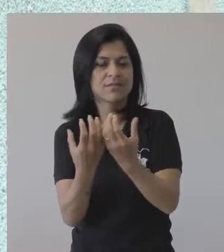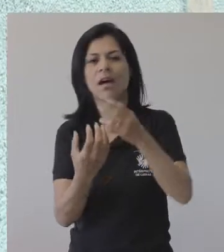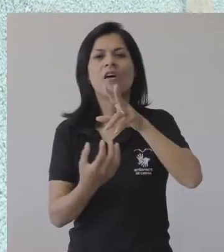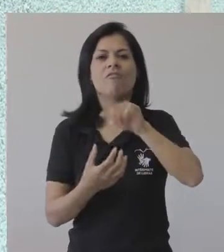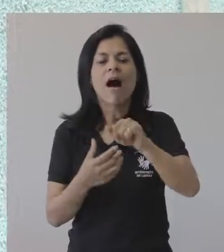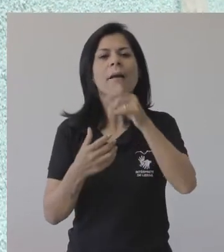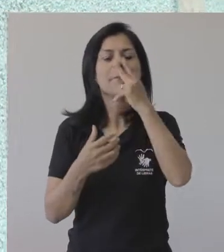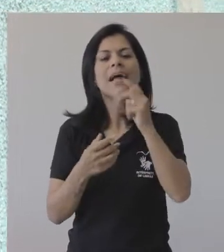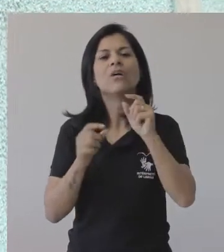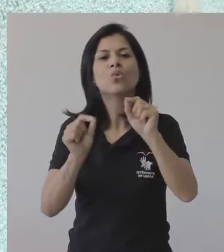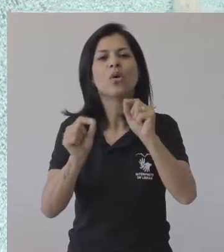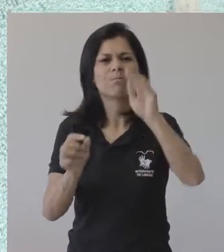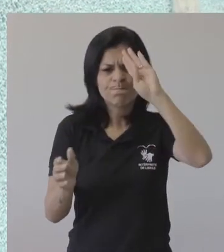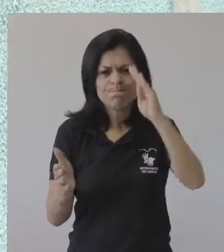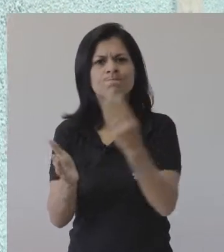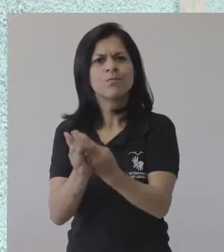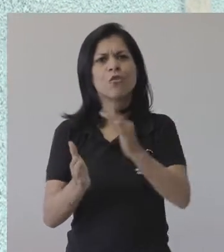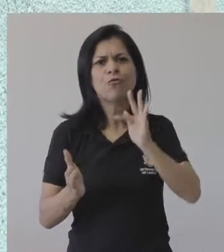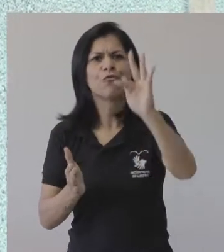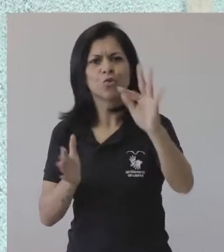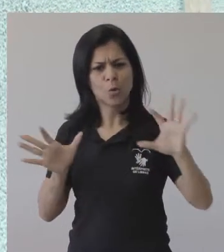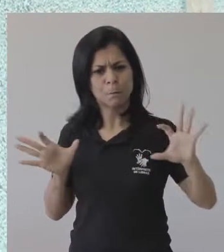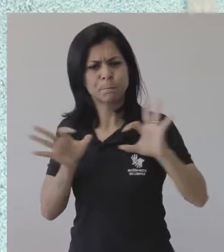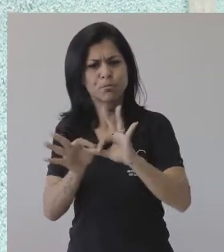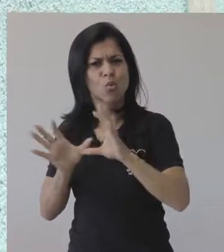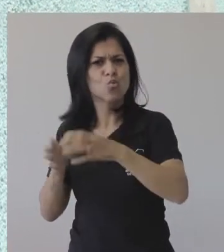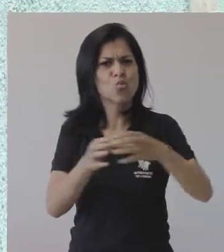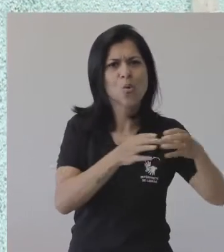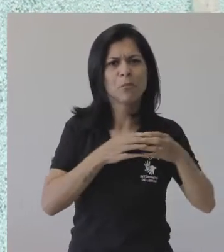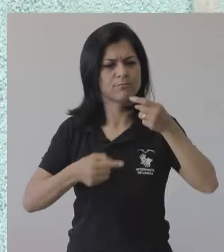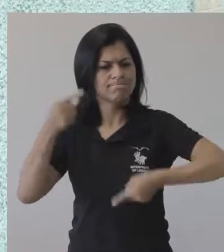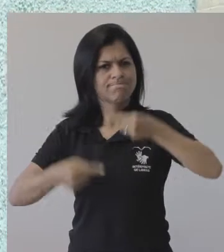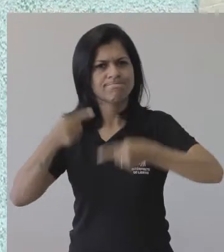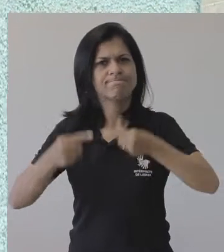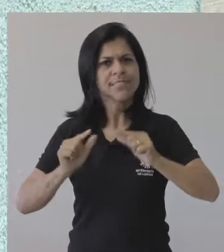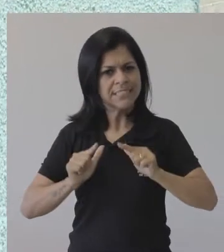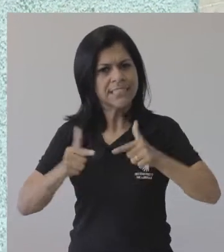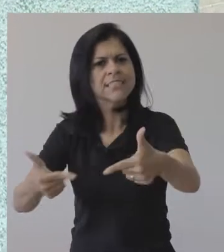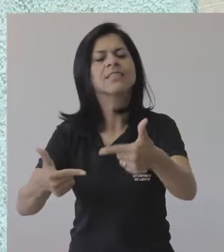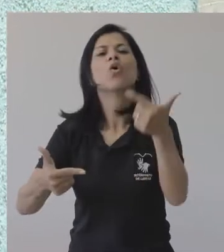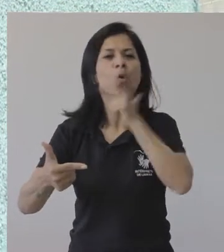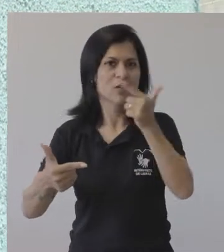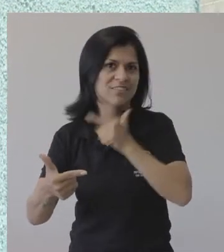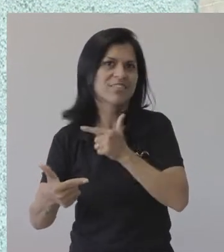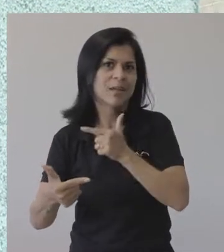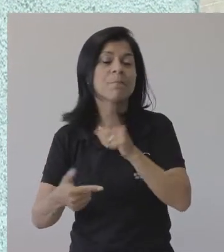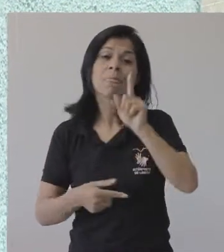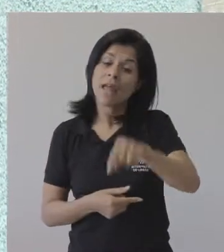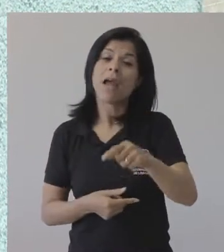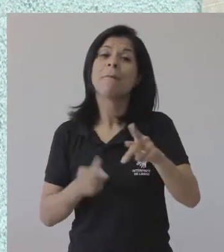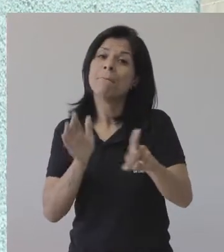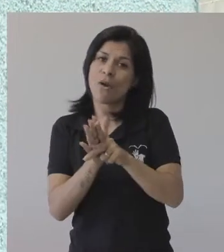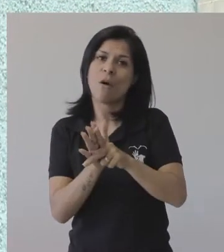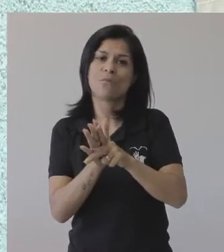ela faz uma aposta na construção coletiva e dialógica. É uma proposta que surge